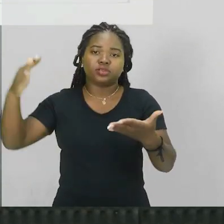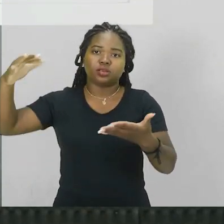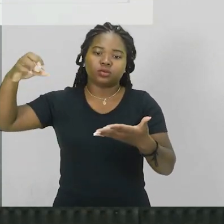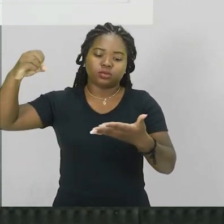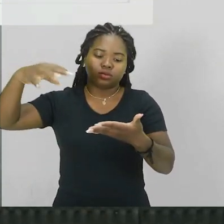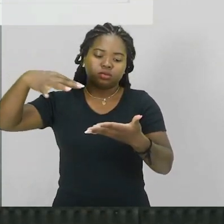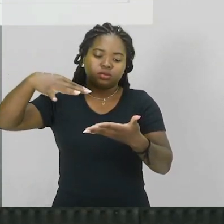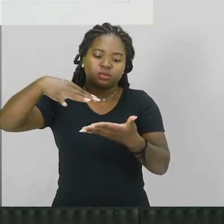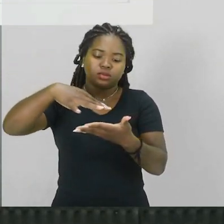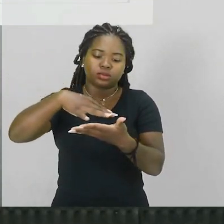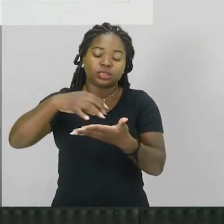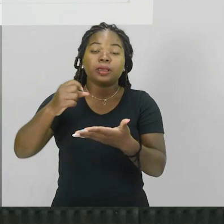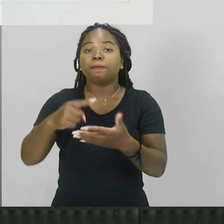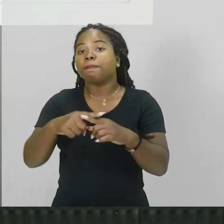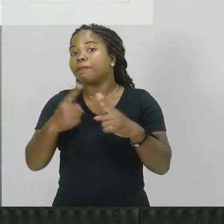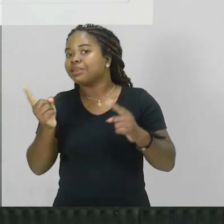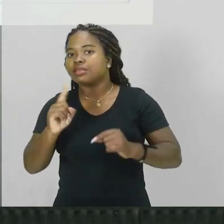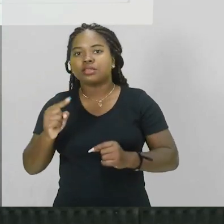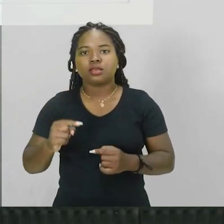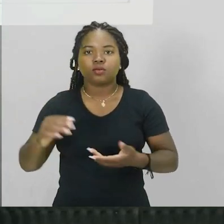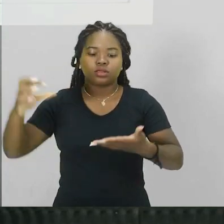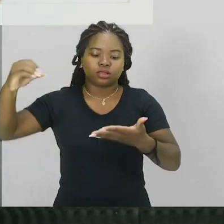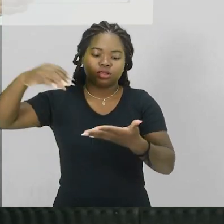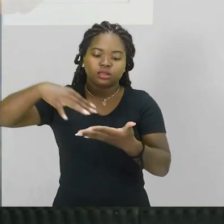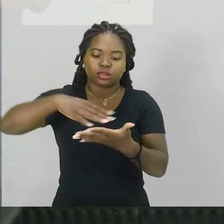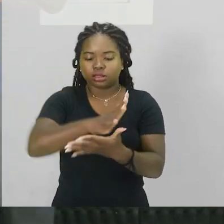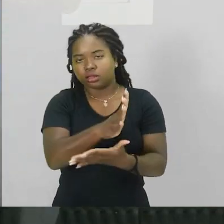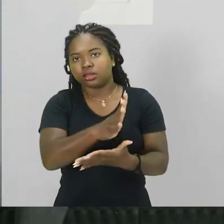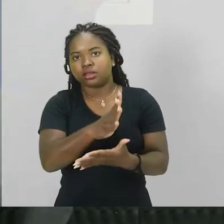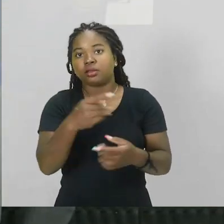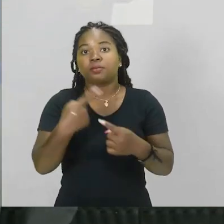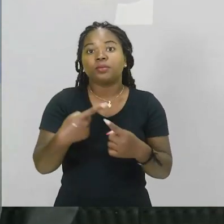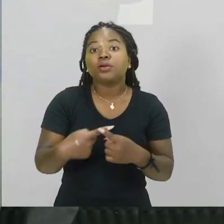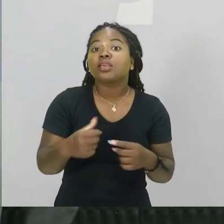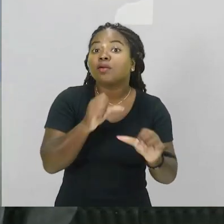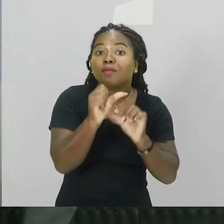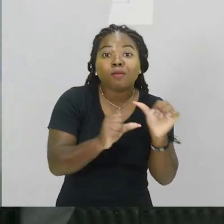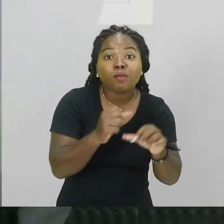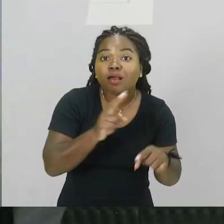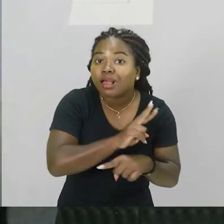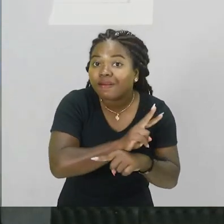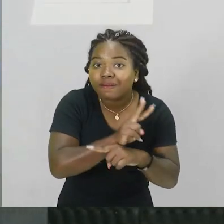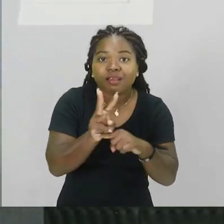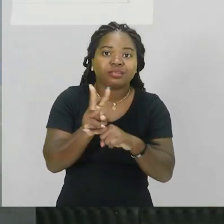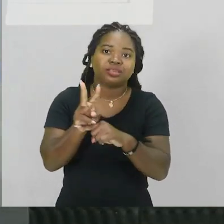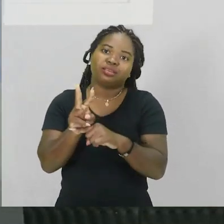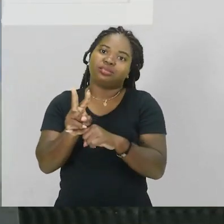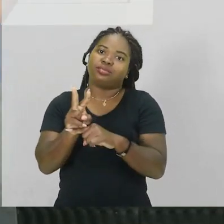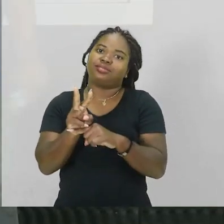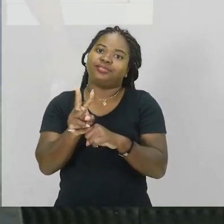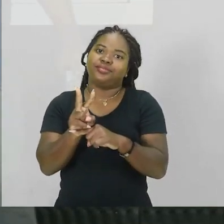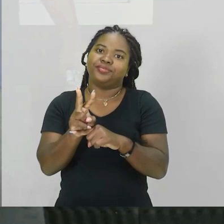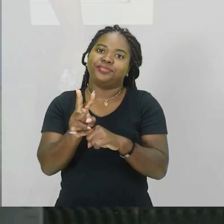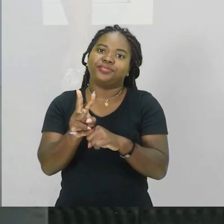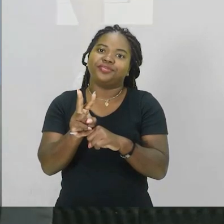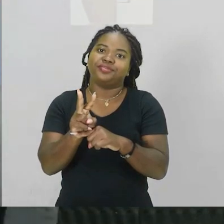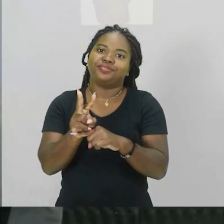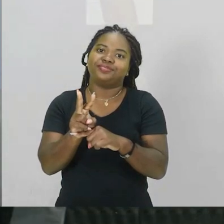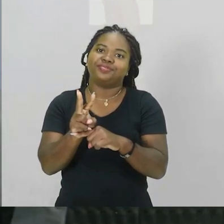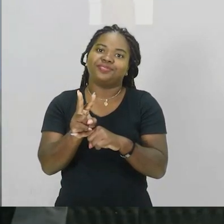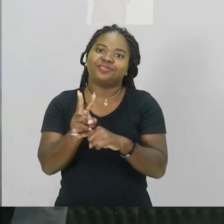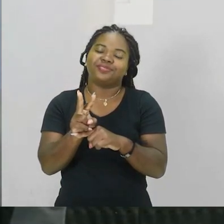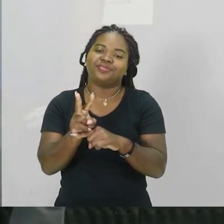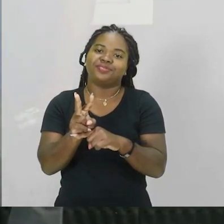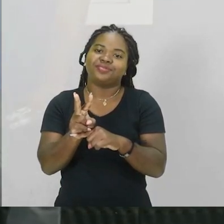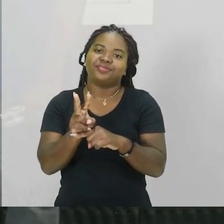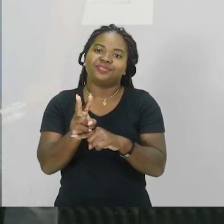Mas não, ele vai sofrer desvio. ele sofre desvio por conta de quê? Porque é uma mudança na velocidade. Certo? Há